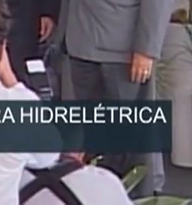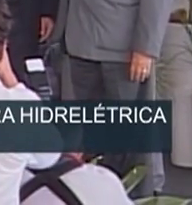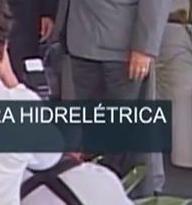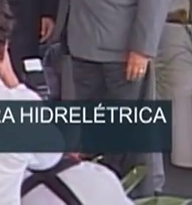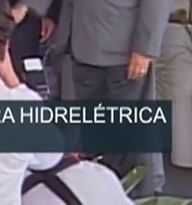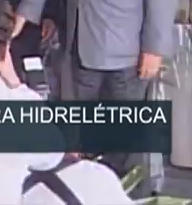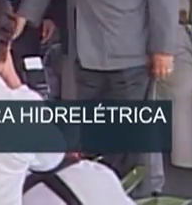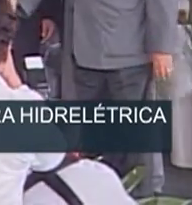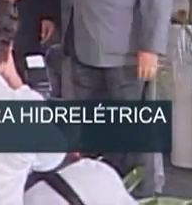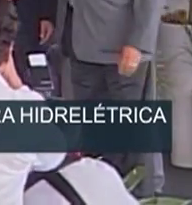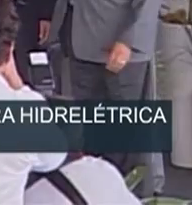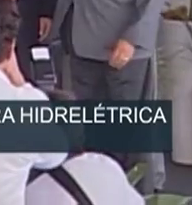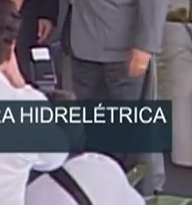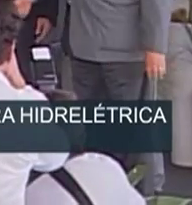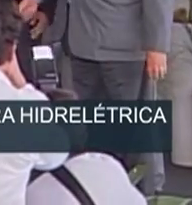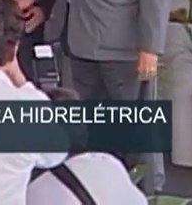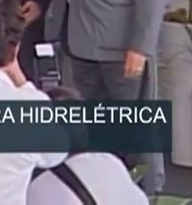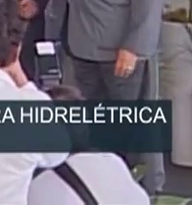vai